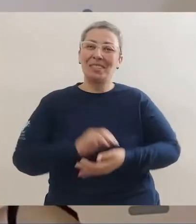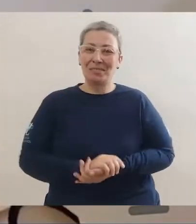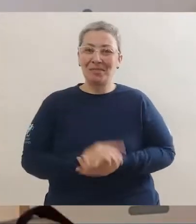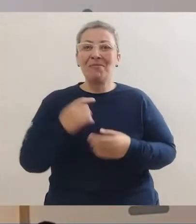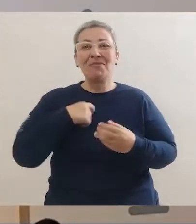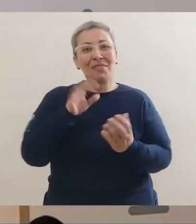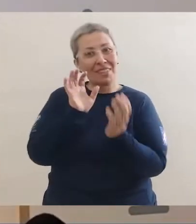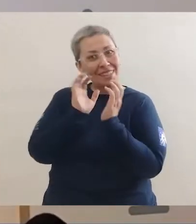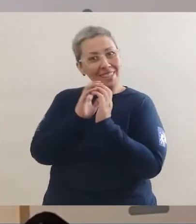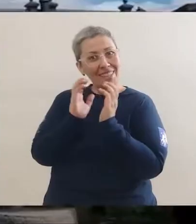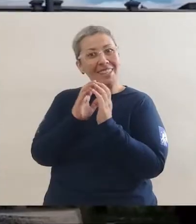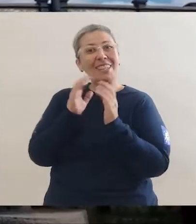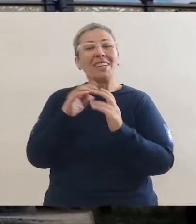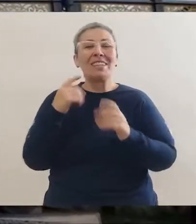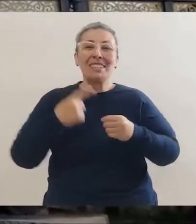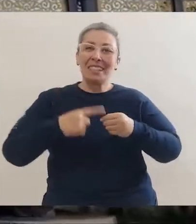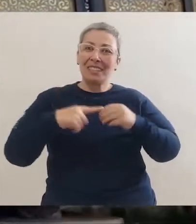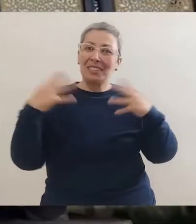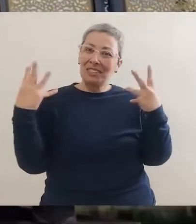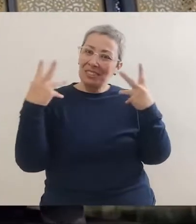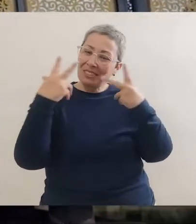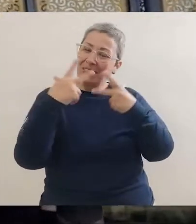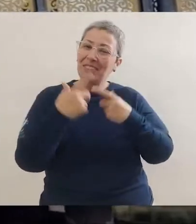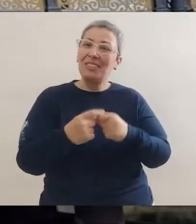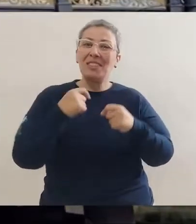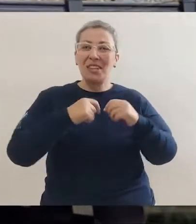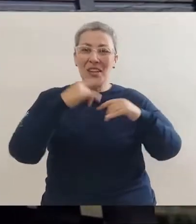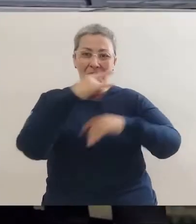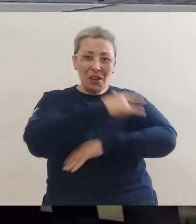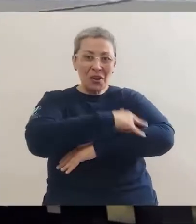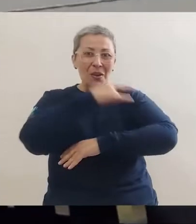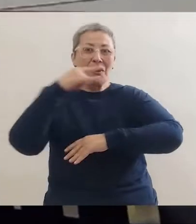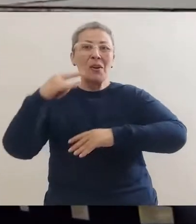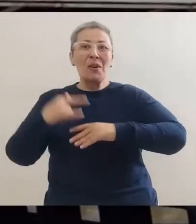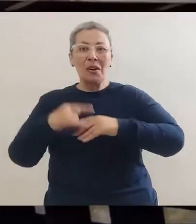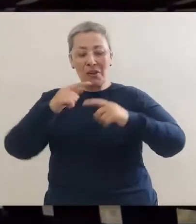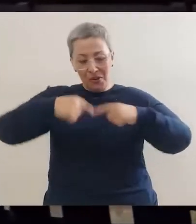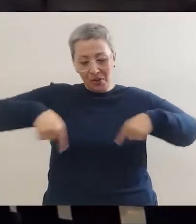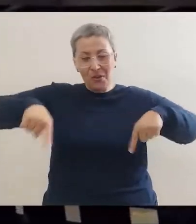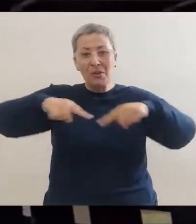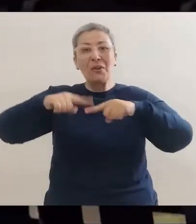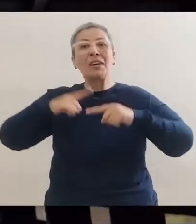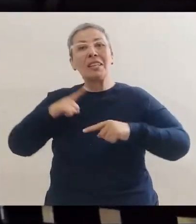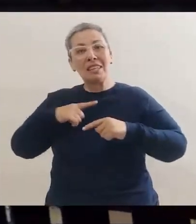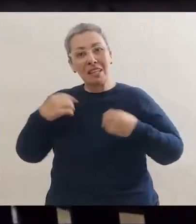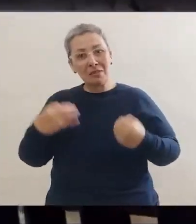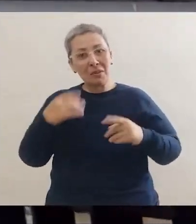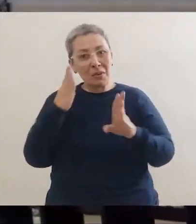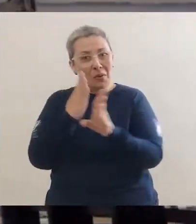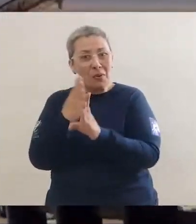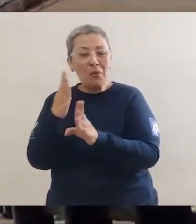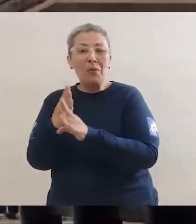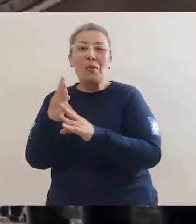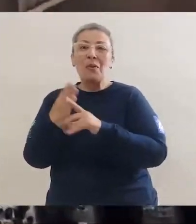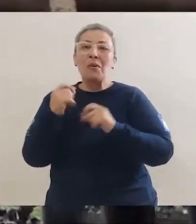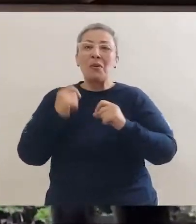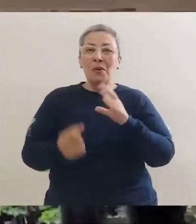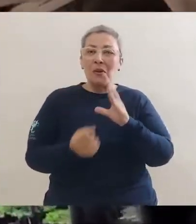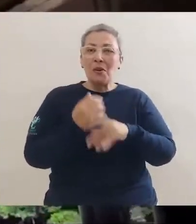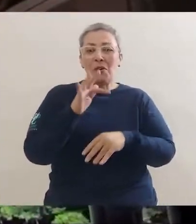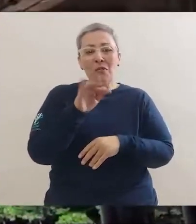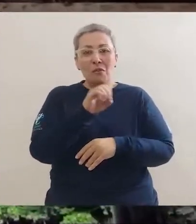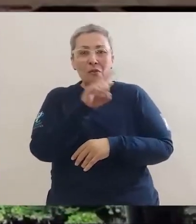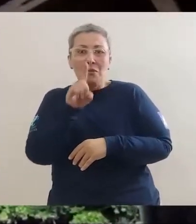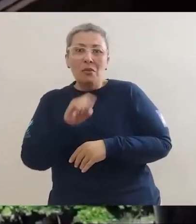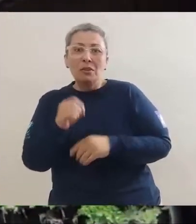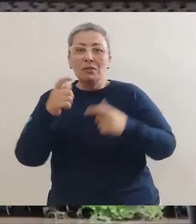maravilhoso. Recife é uma cidade linda, cheia de pontes e ilhas. Pois aqui, encontramos